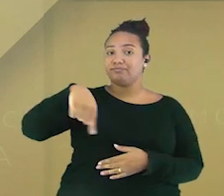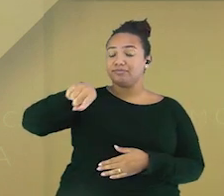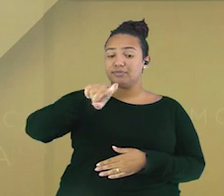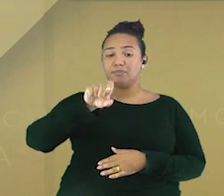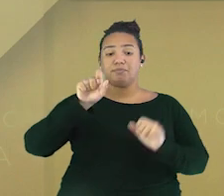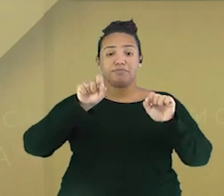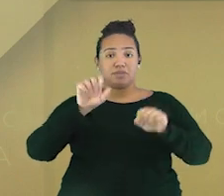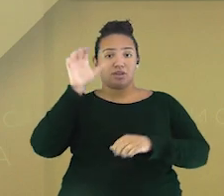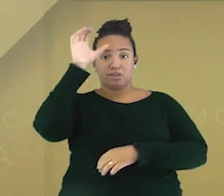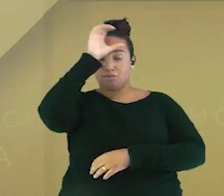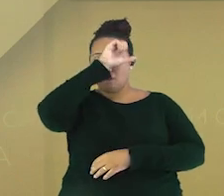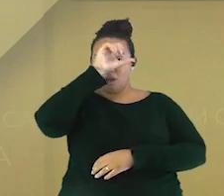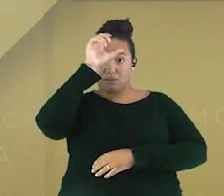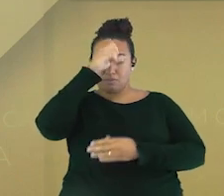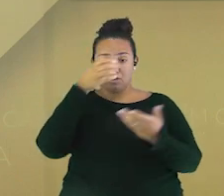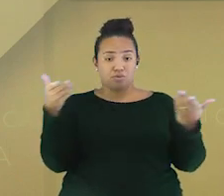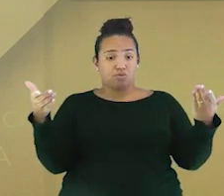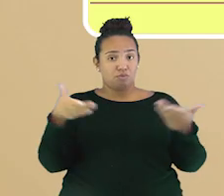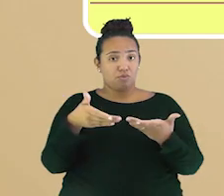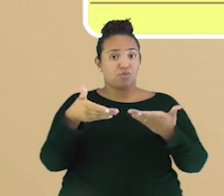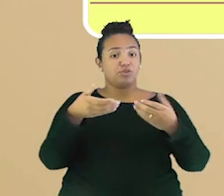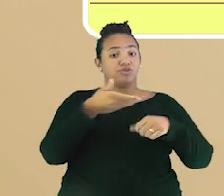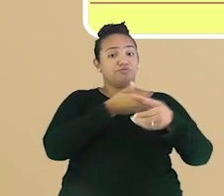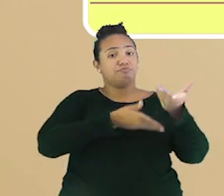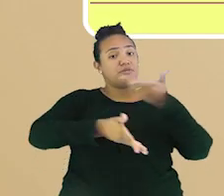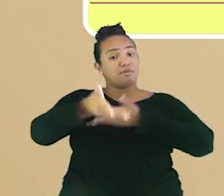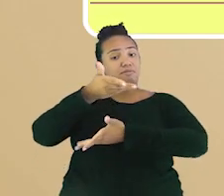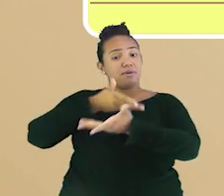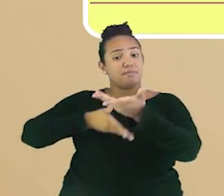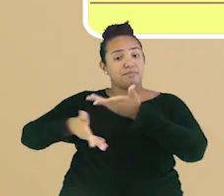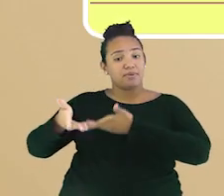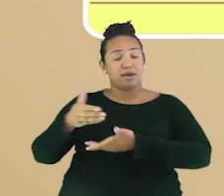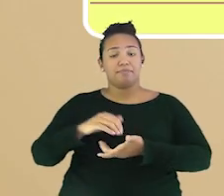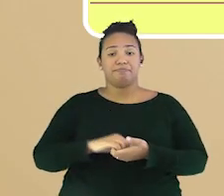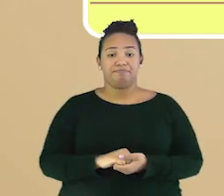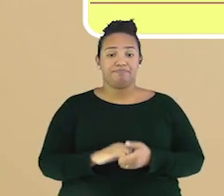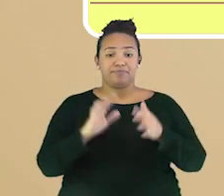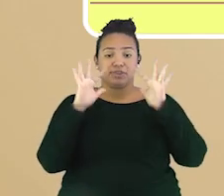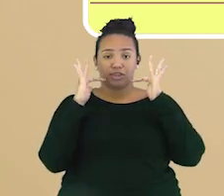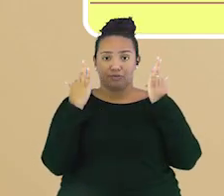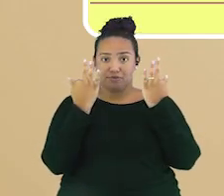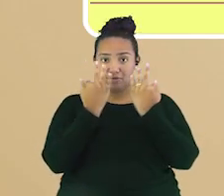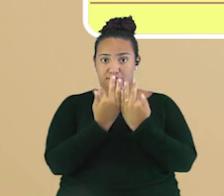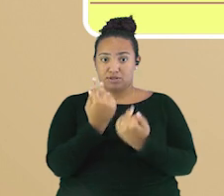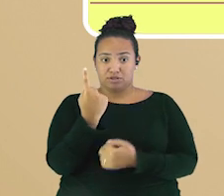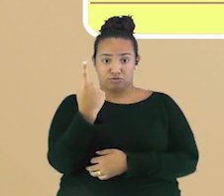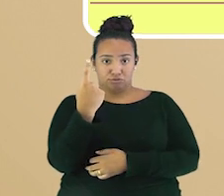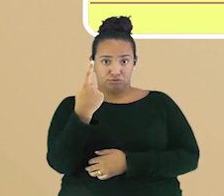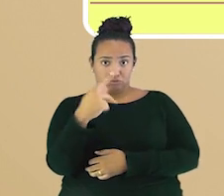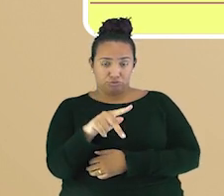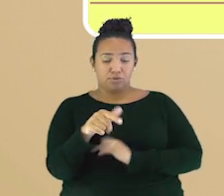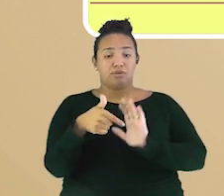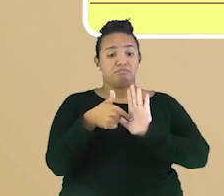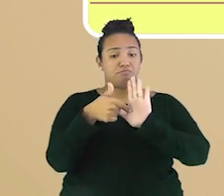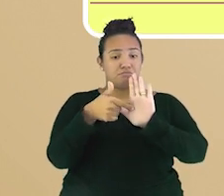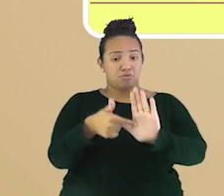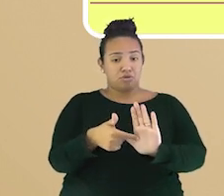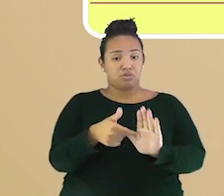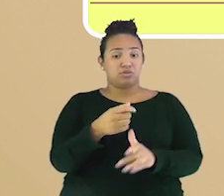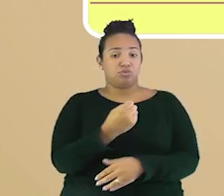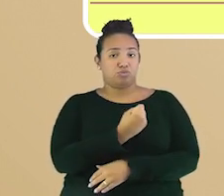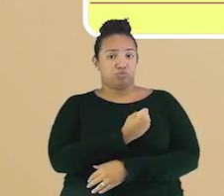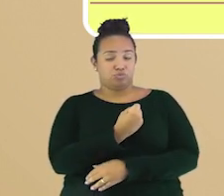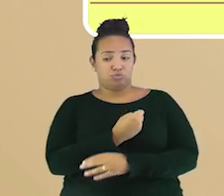pessoas esses conhecimentos que vocês aprenderam? Junte sua família e registre em seu caderno a ordem crescente